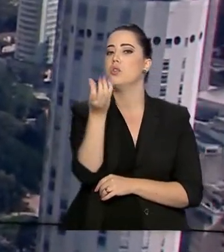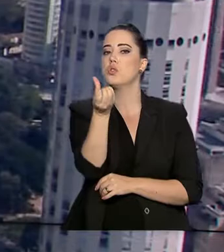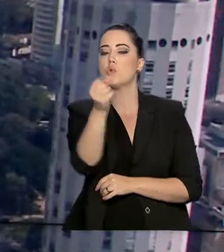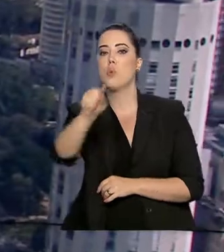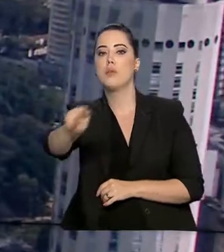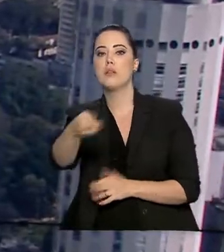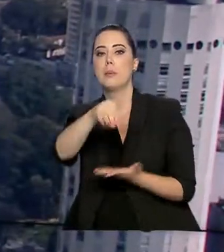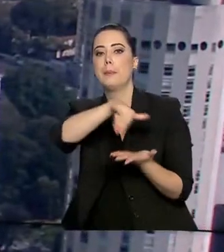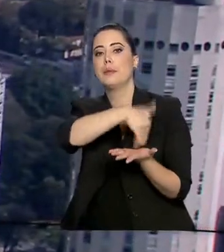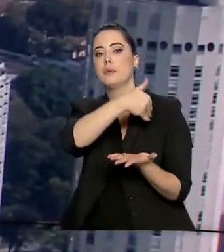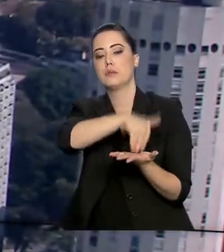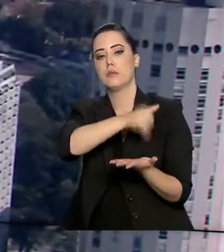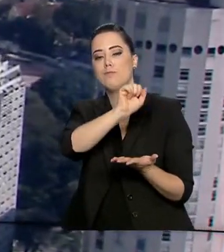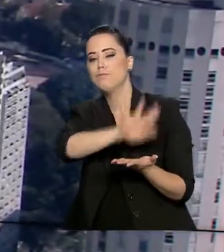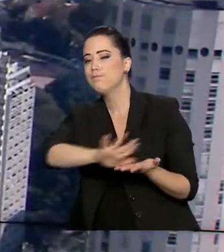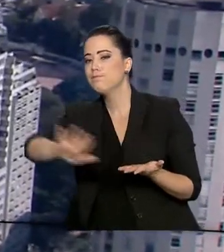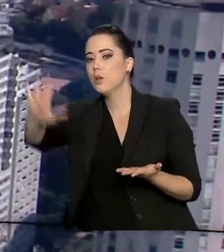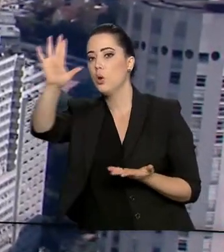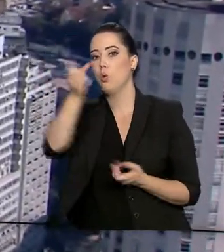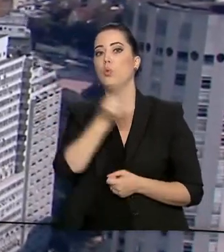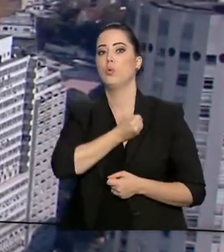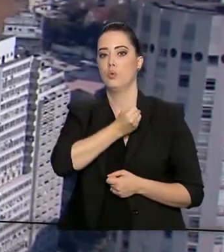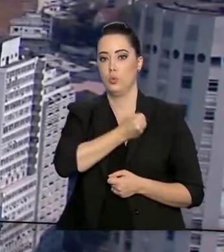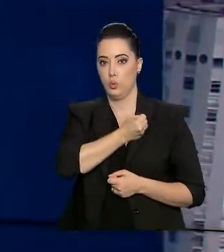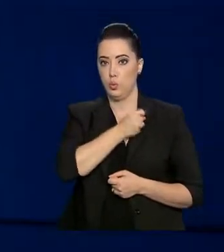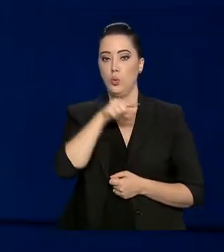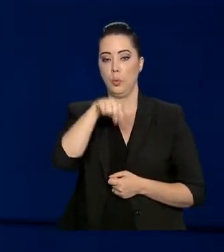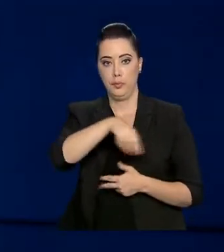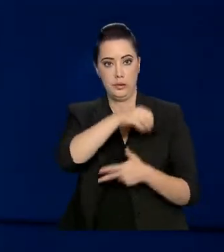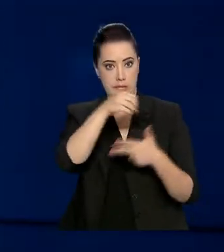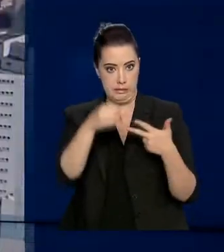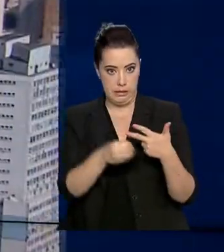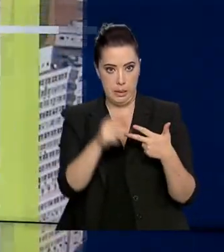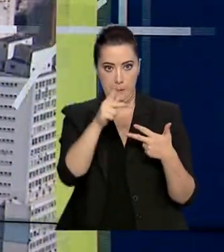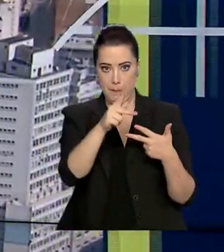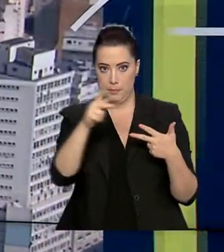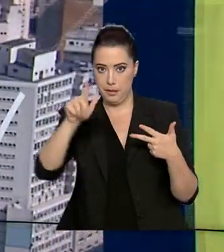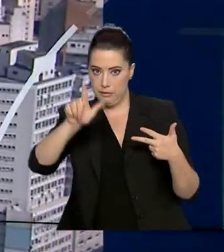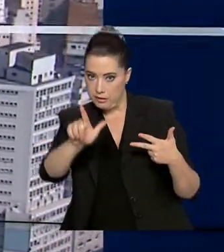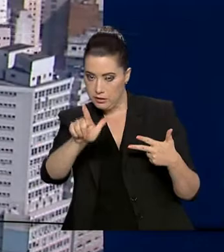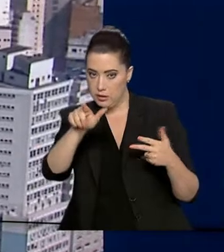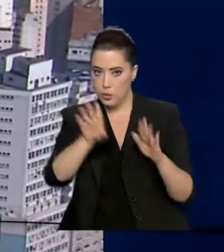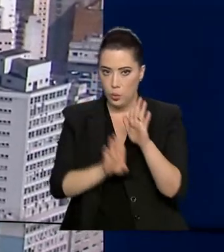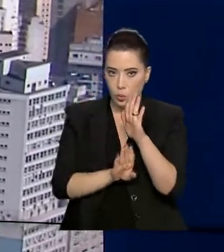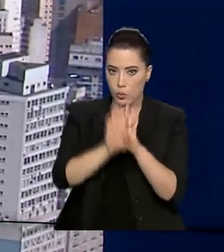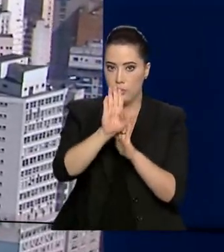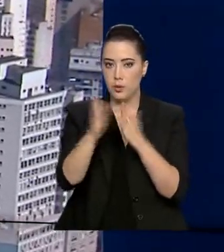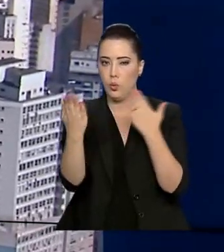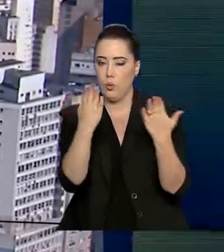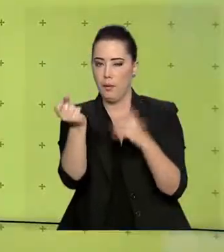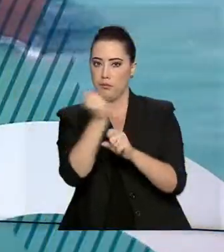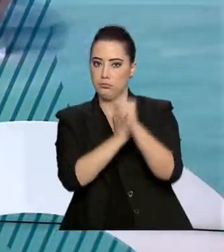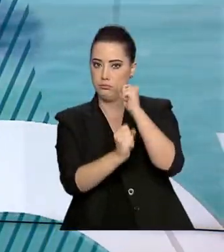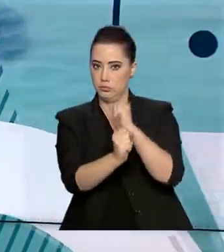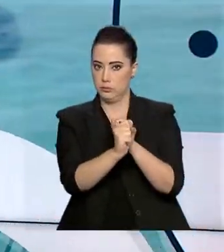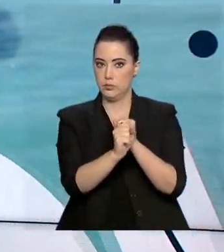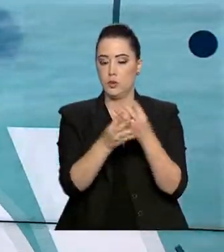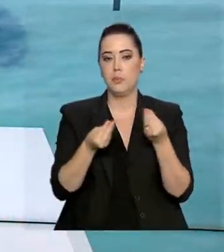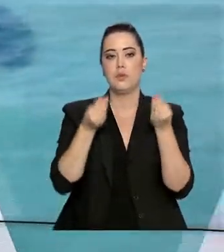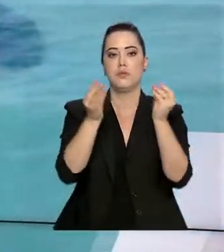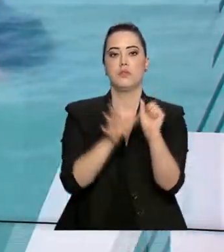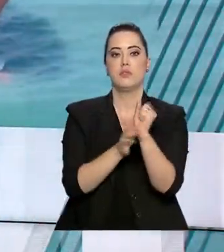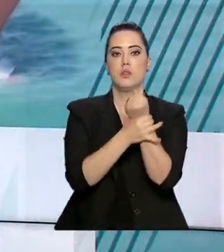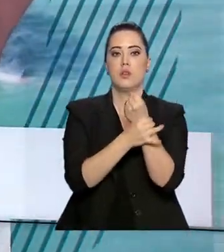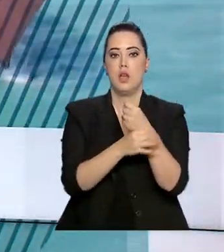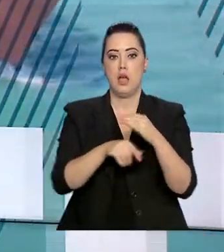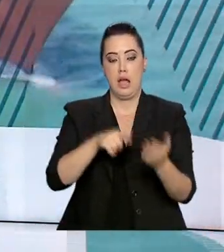todo o país. O número de inscritos no Enem PPL superou o registrado no ano passado. Para garantir a segurança, os